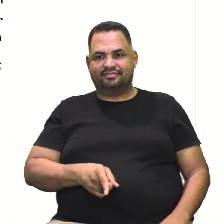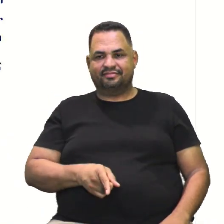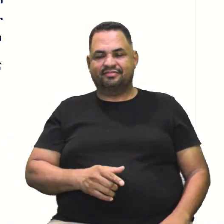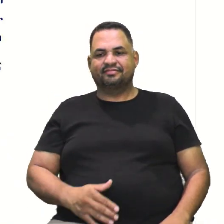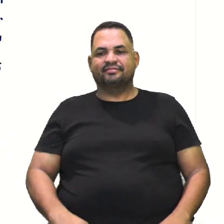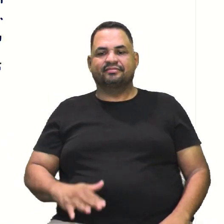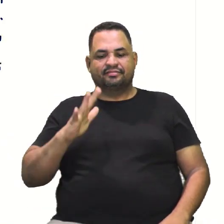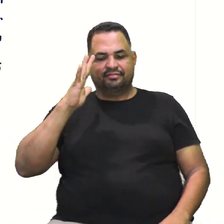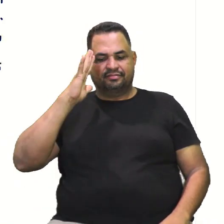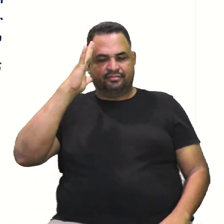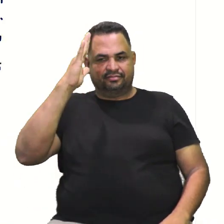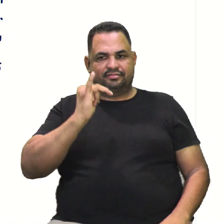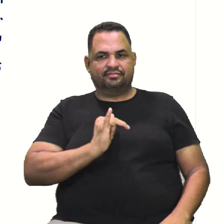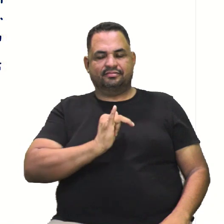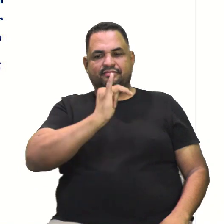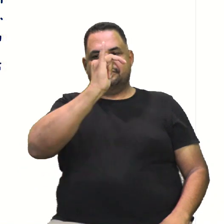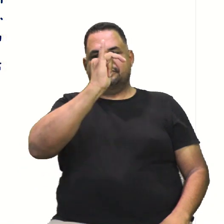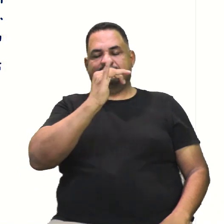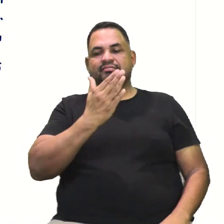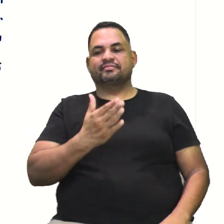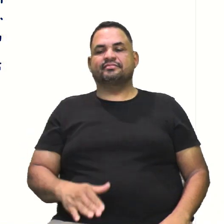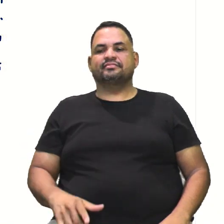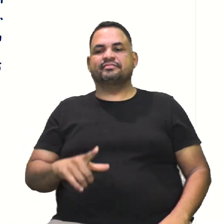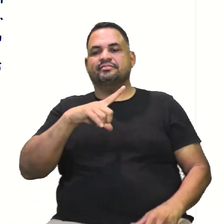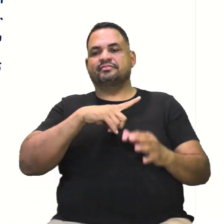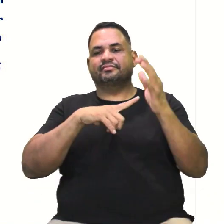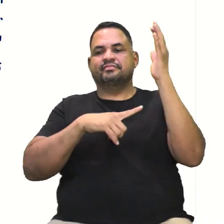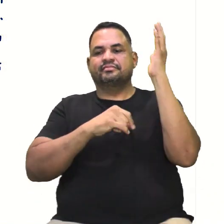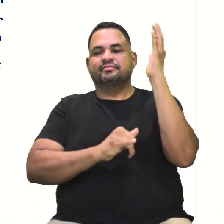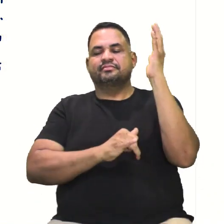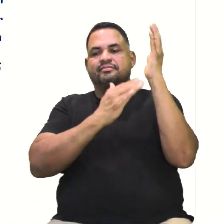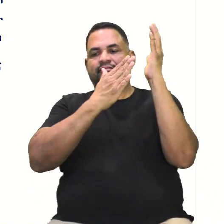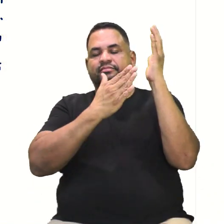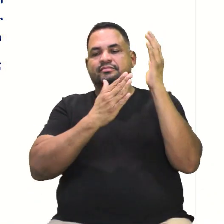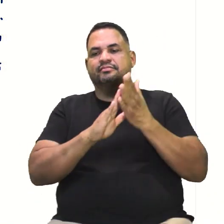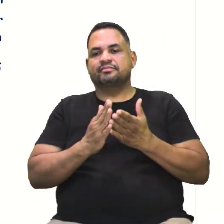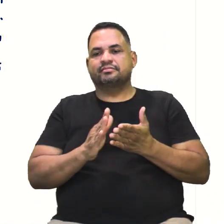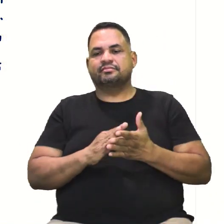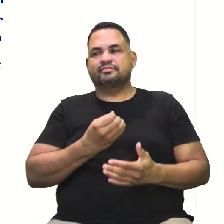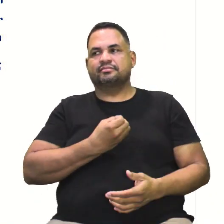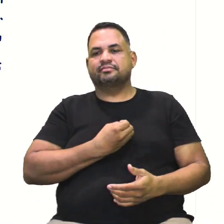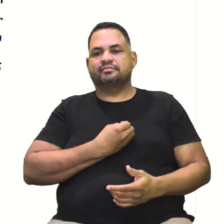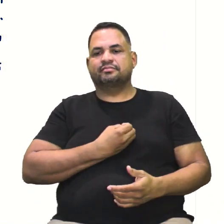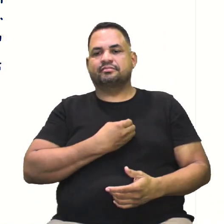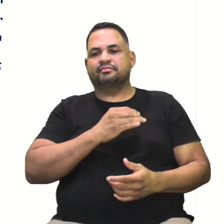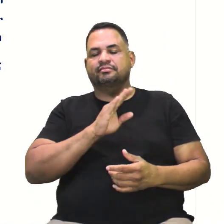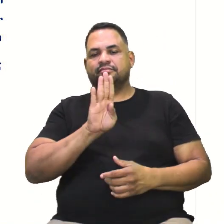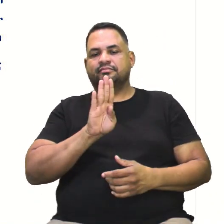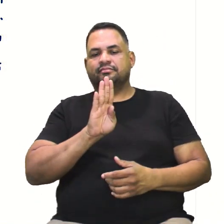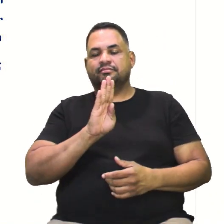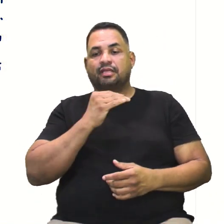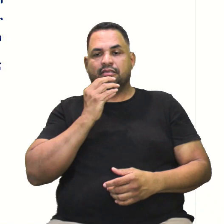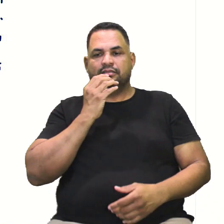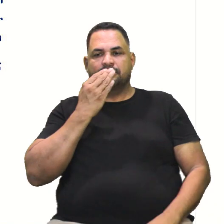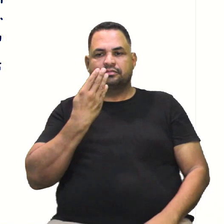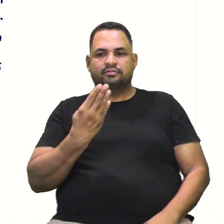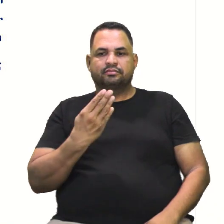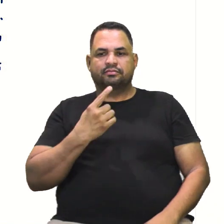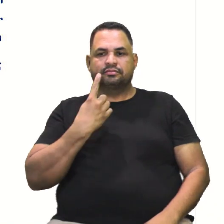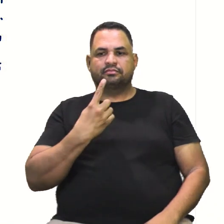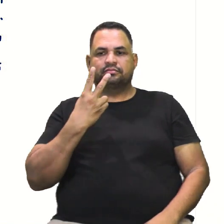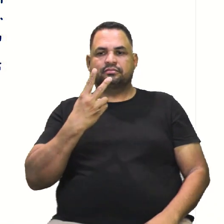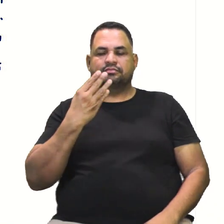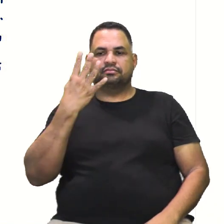nosso eixo y, que, no caso, nós temos aqui em b, os valores de b, né? A gente já sabe que b é 4, né? Então,